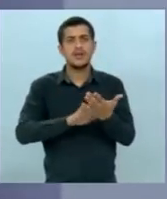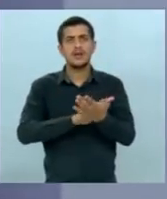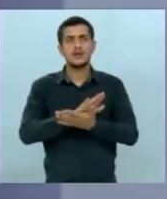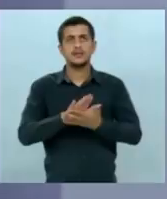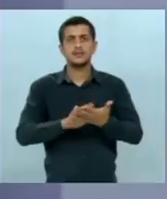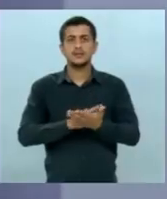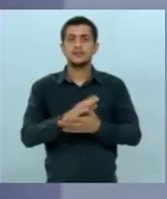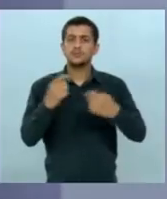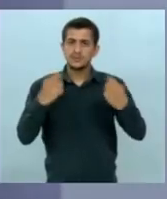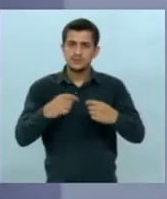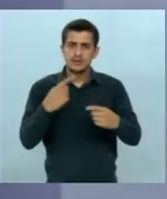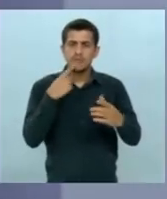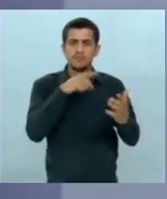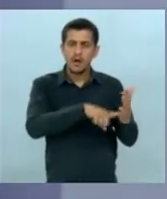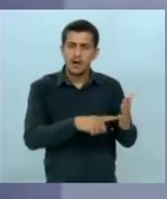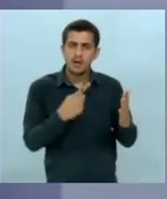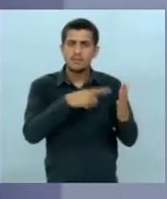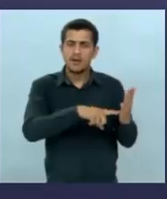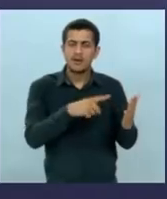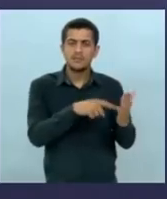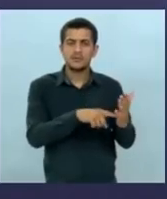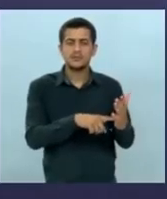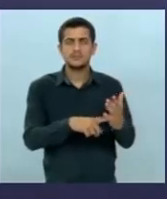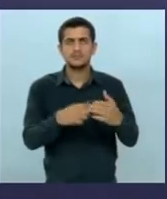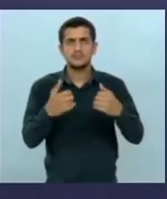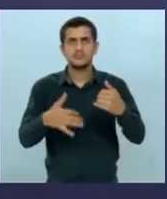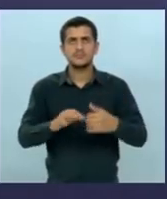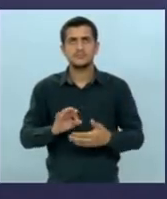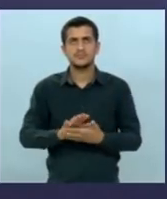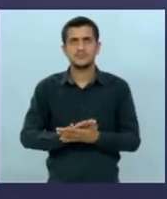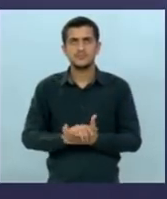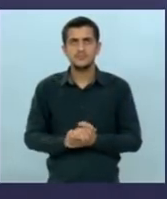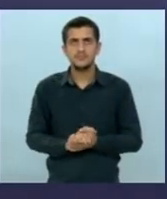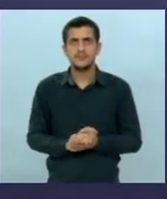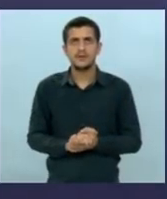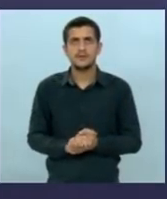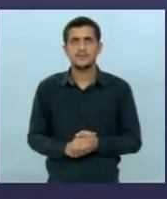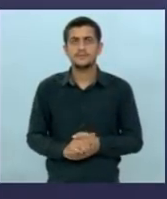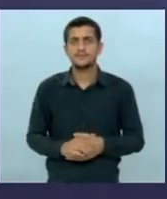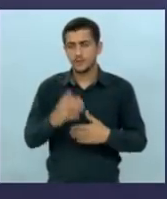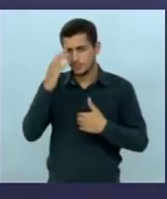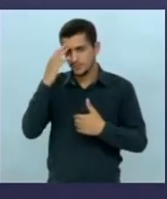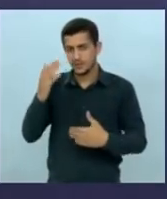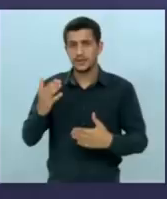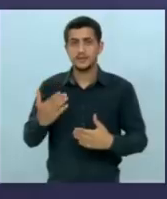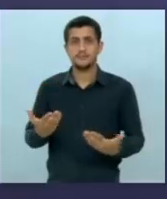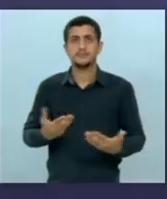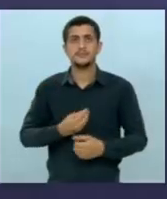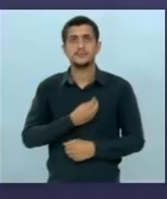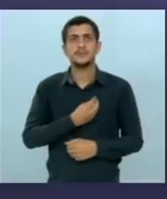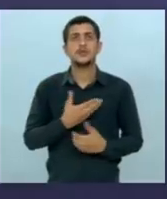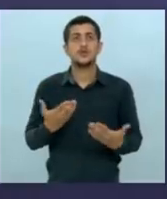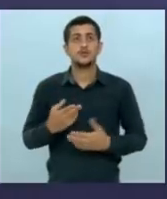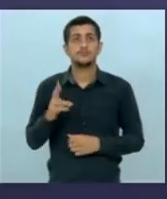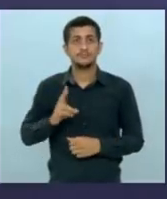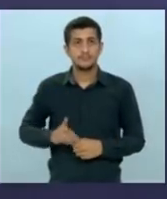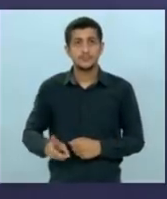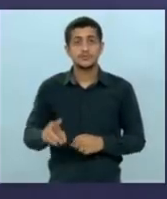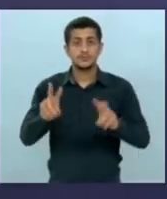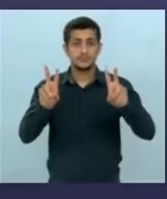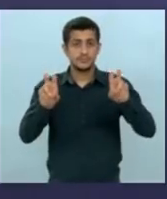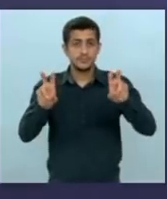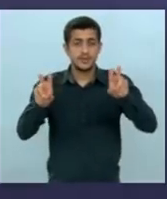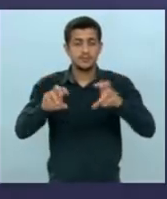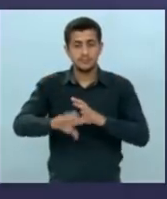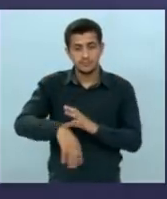essas acusações que você tem ditas pelo seu primo Gideon obrigada candidato pela participação a gente continua no tema que é